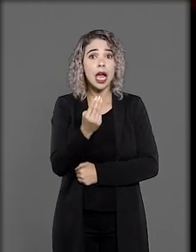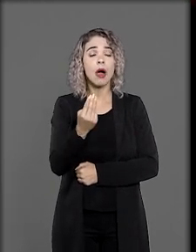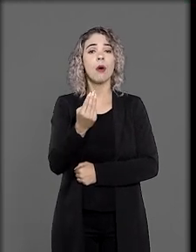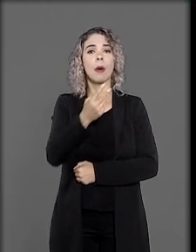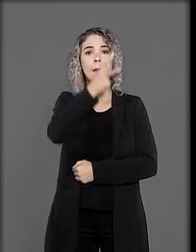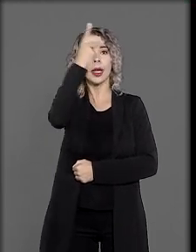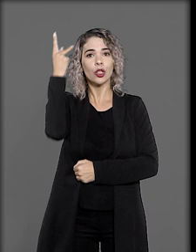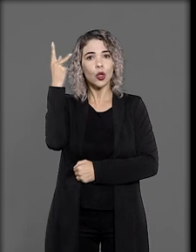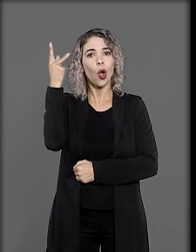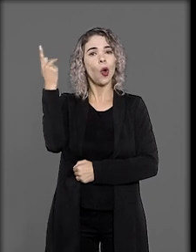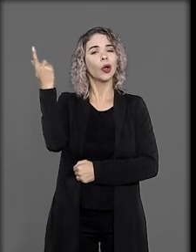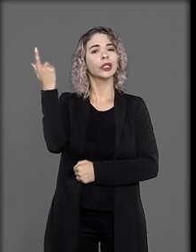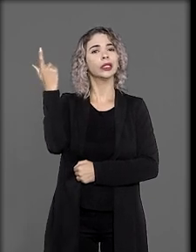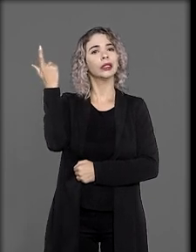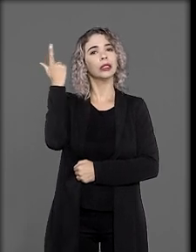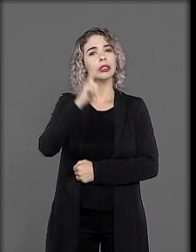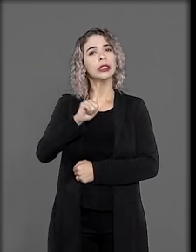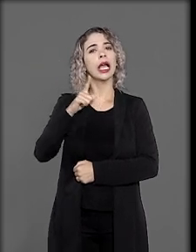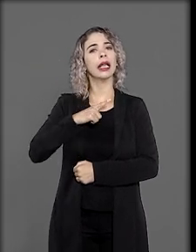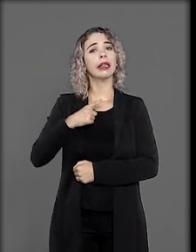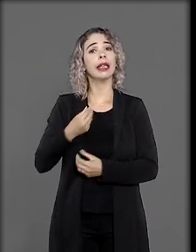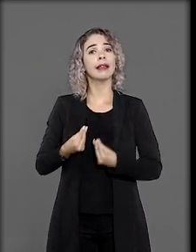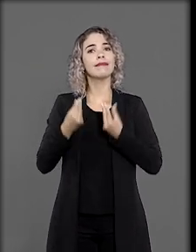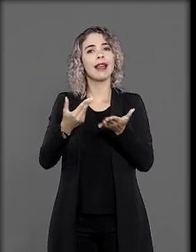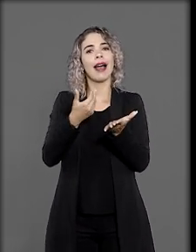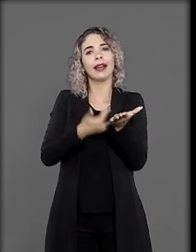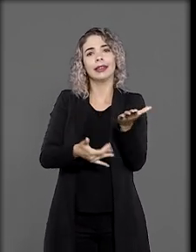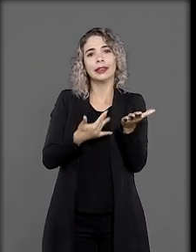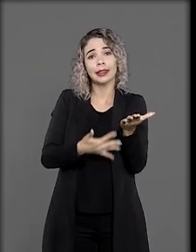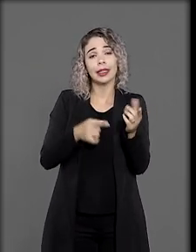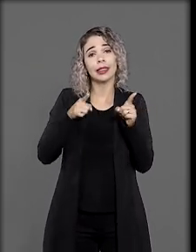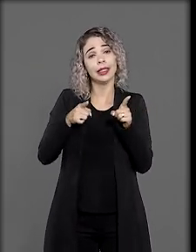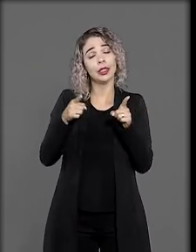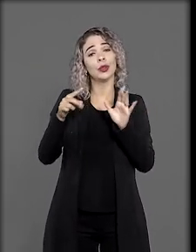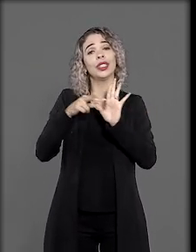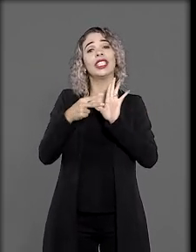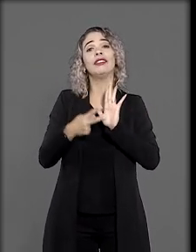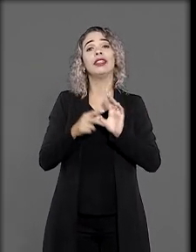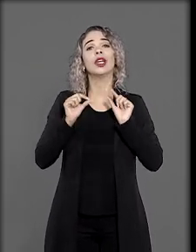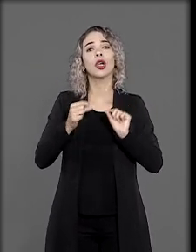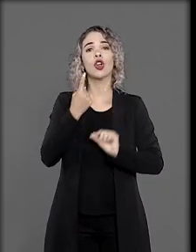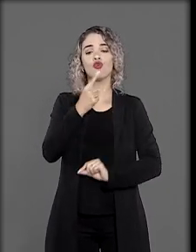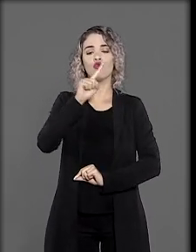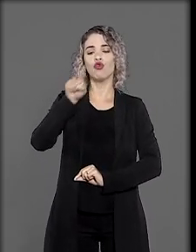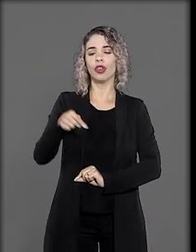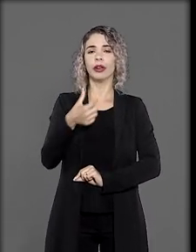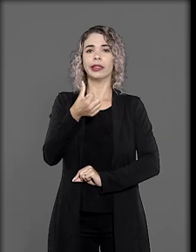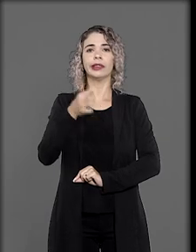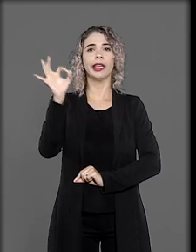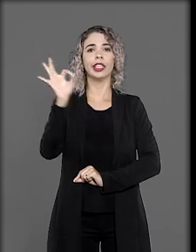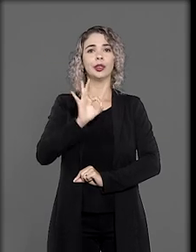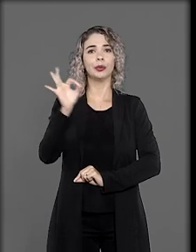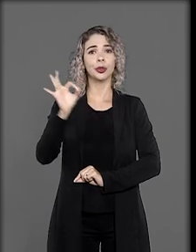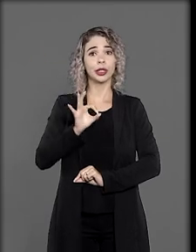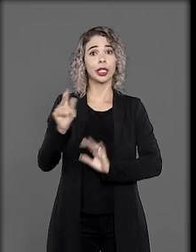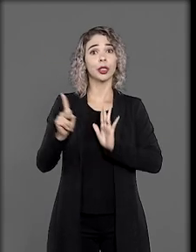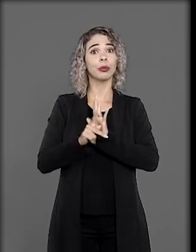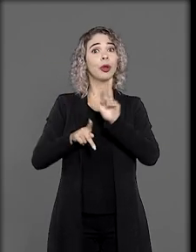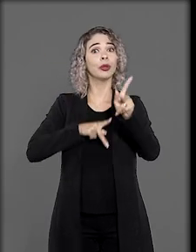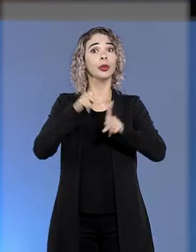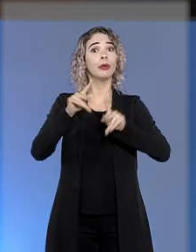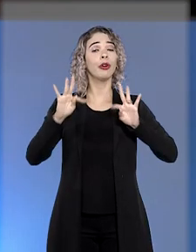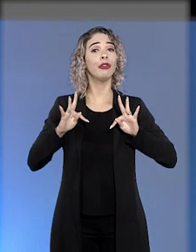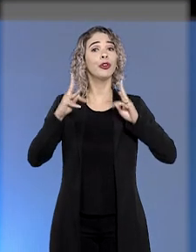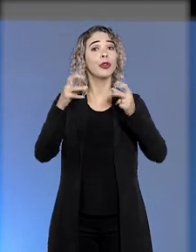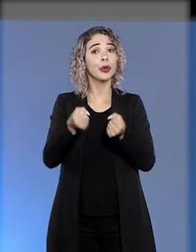milhões e 200 mil brasileiros são doadores de sangue, o que corresponde a 1,6% da